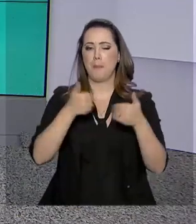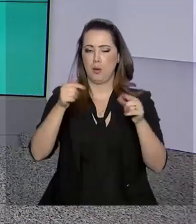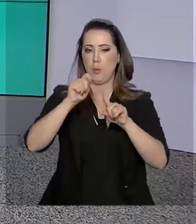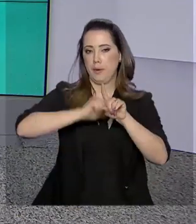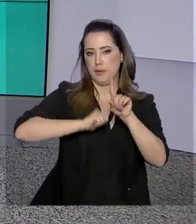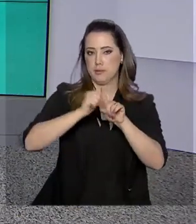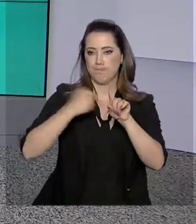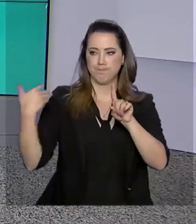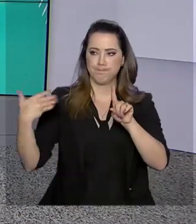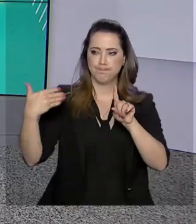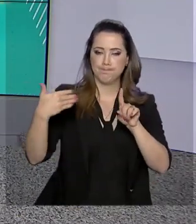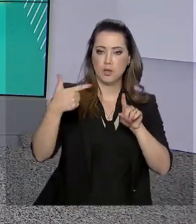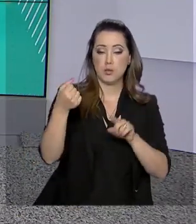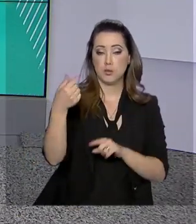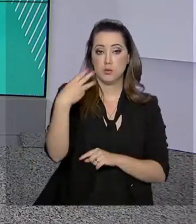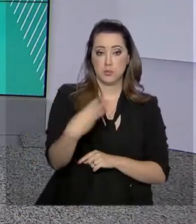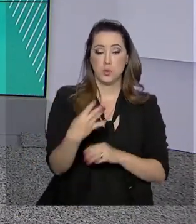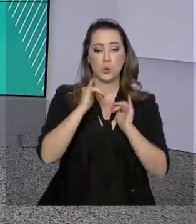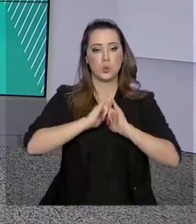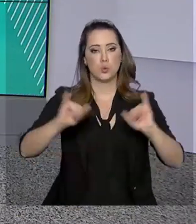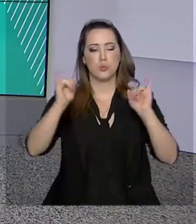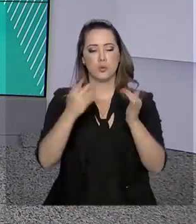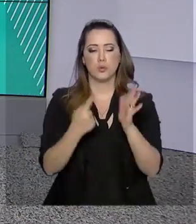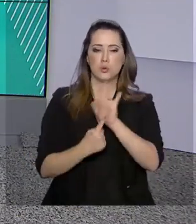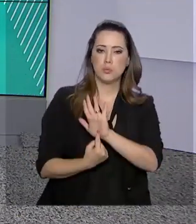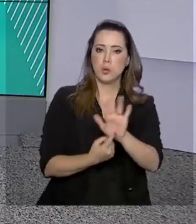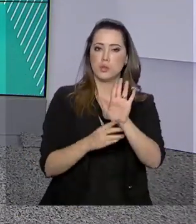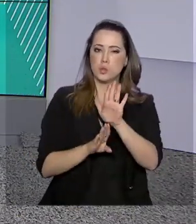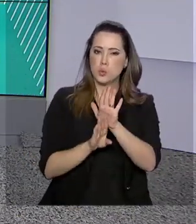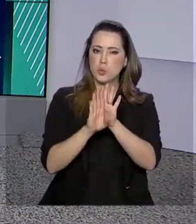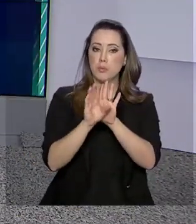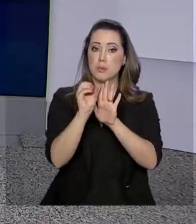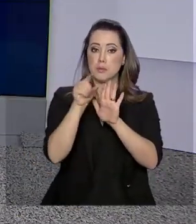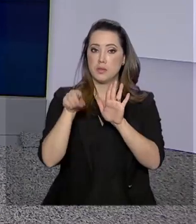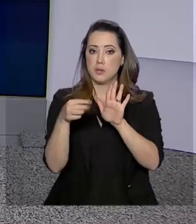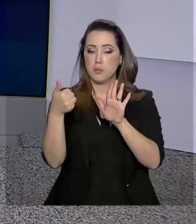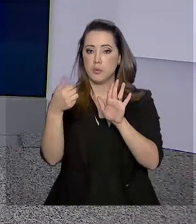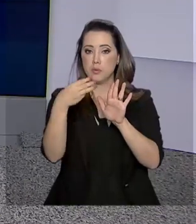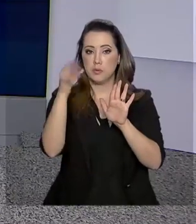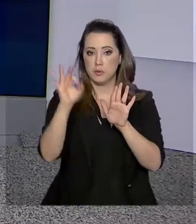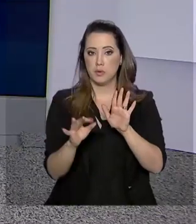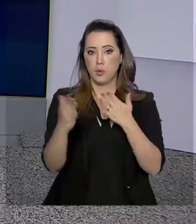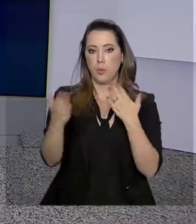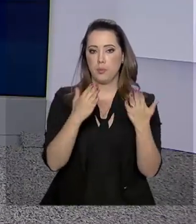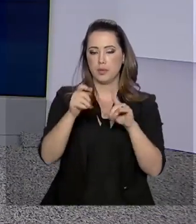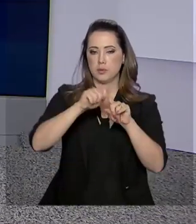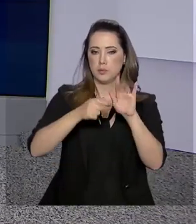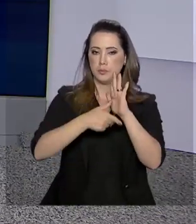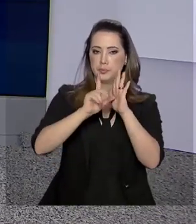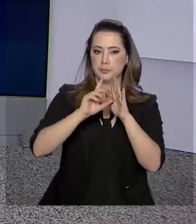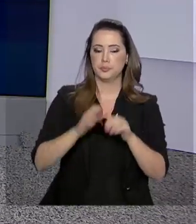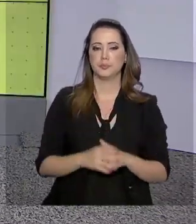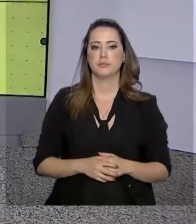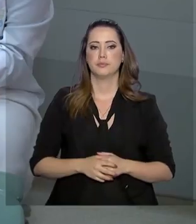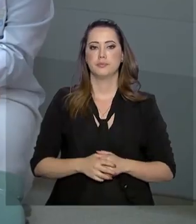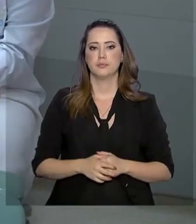Caged, divulgados hoje, representam uma alta de 0,13% em relação ao mês anterior.